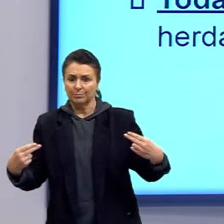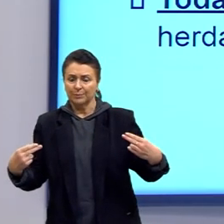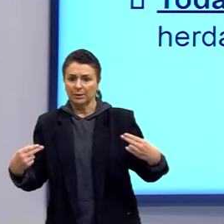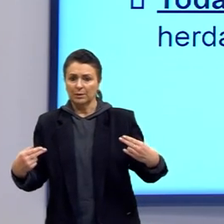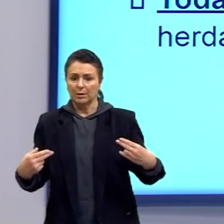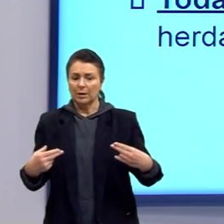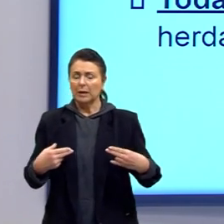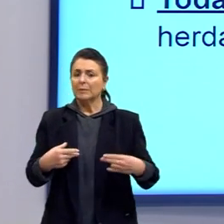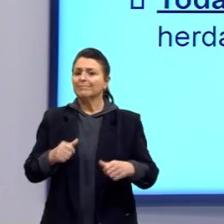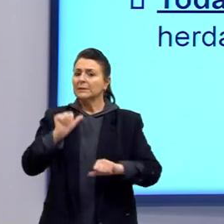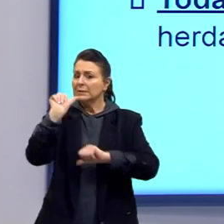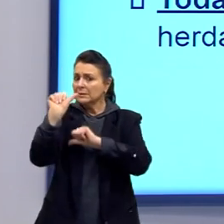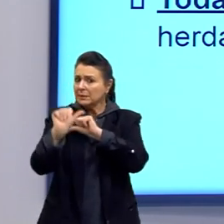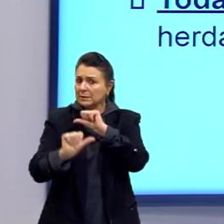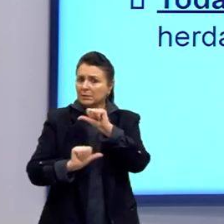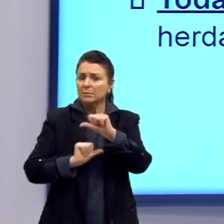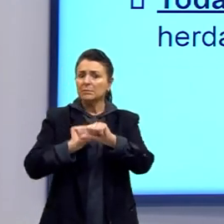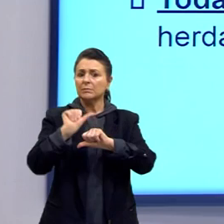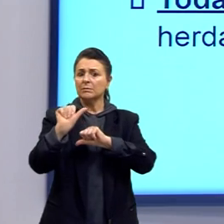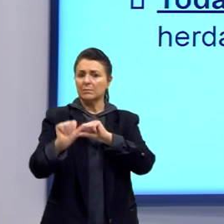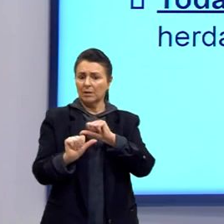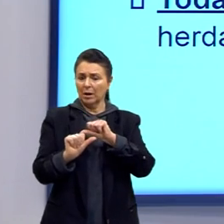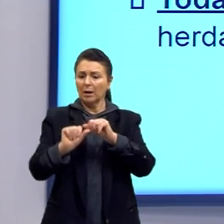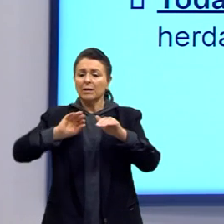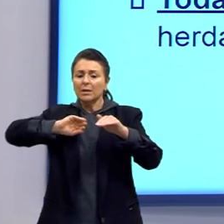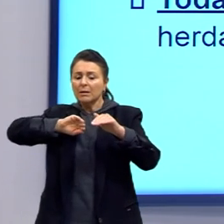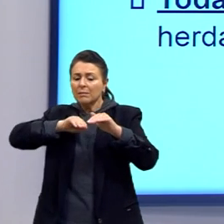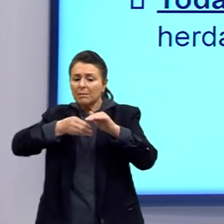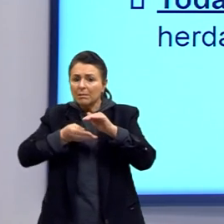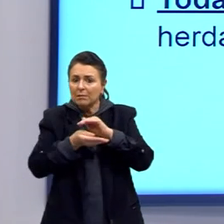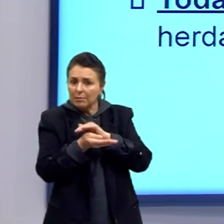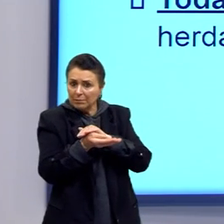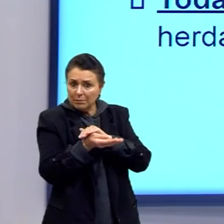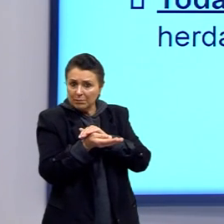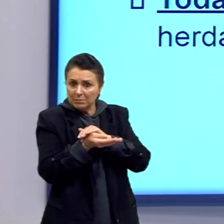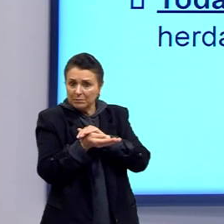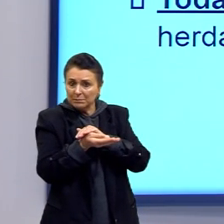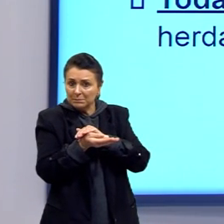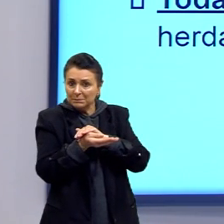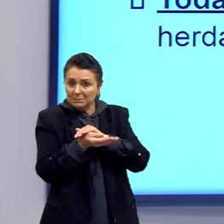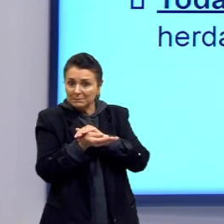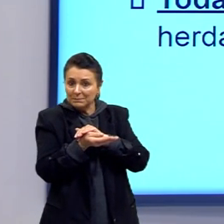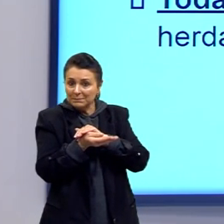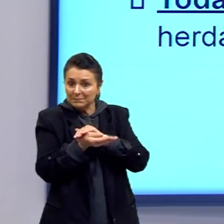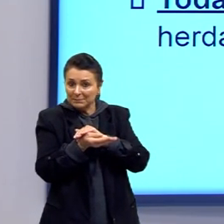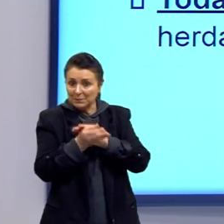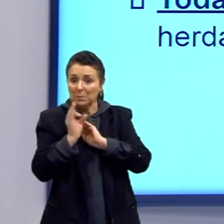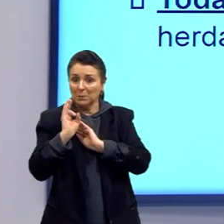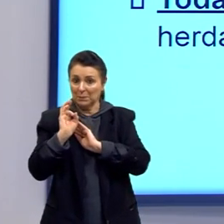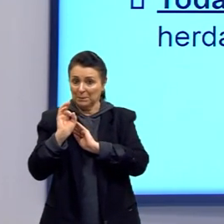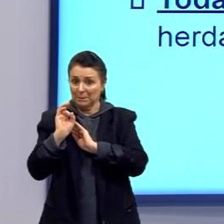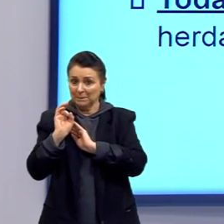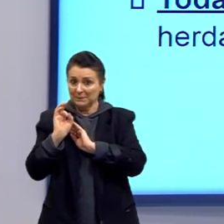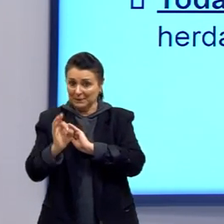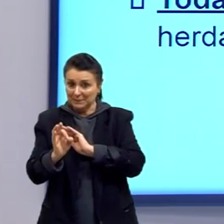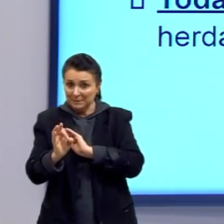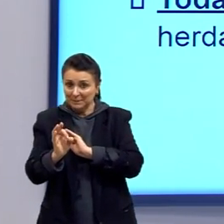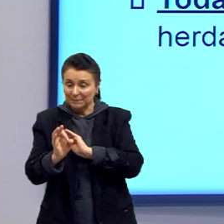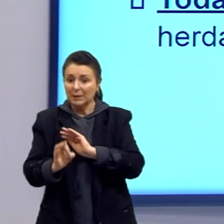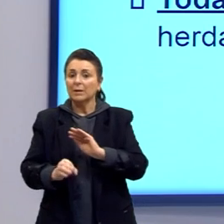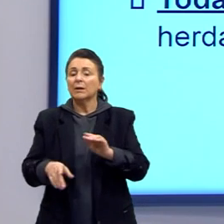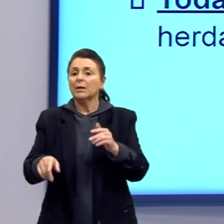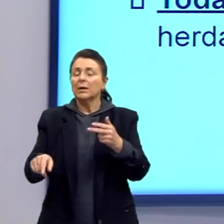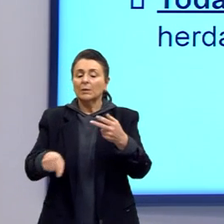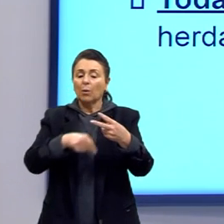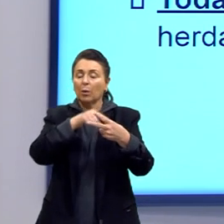se transformaria para se adaptar àquele ambiente. Certo? Então, o segundo